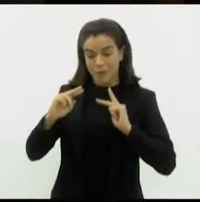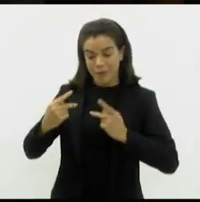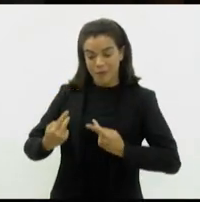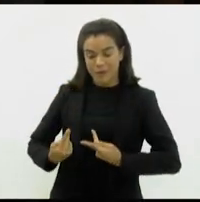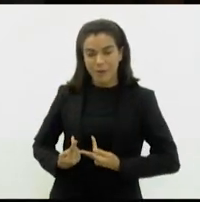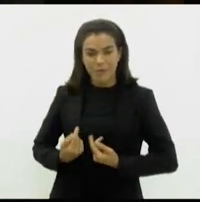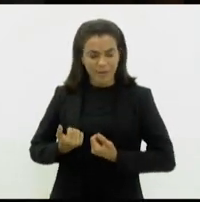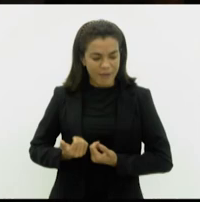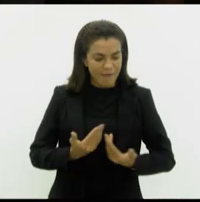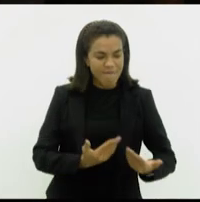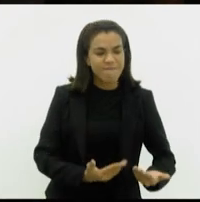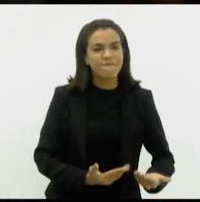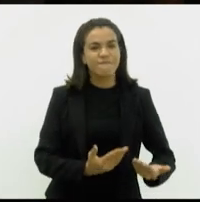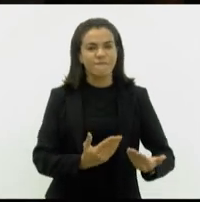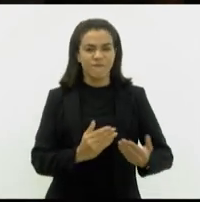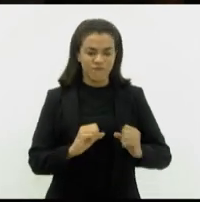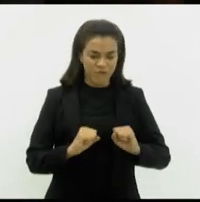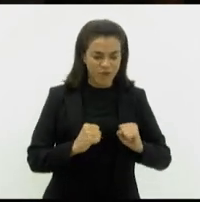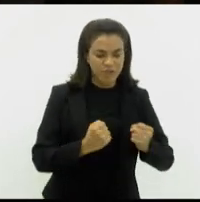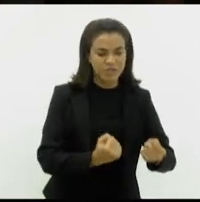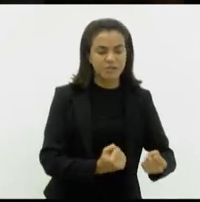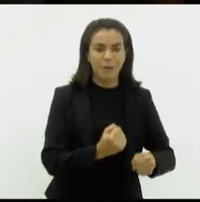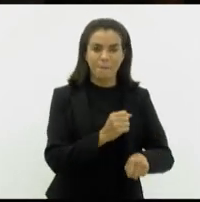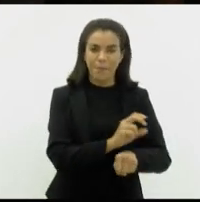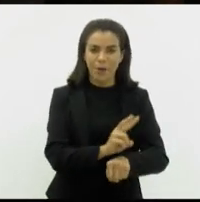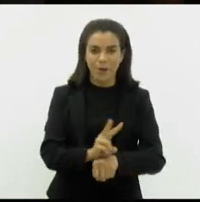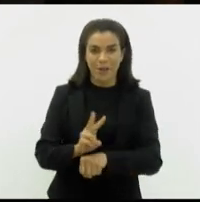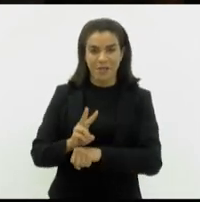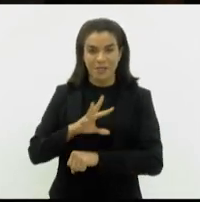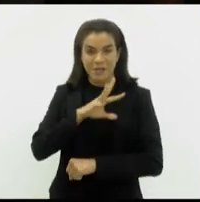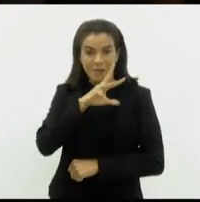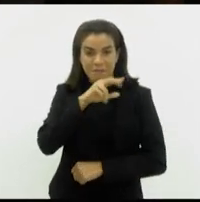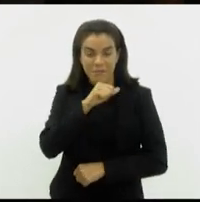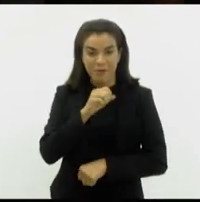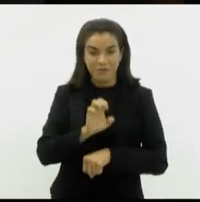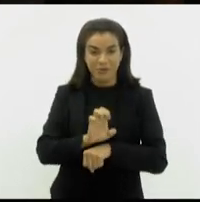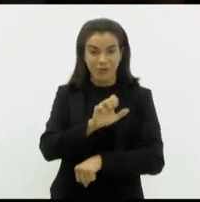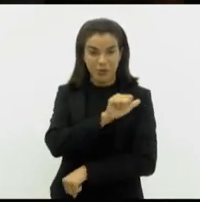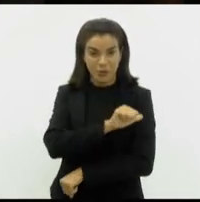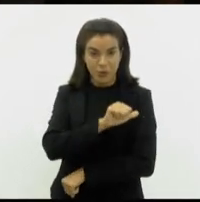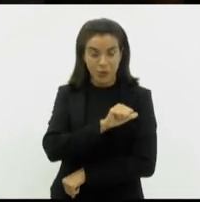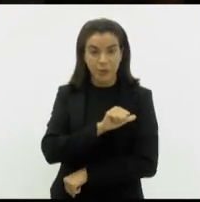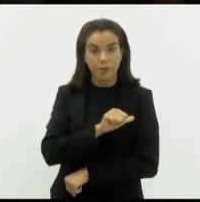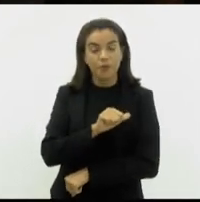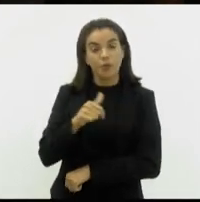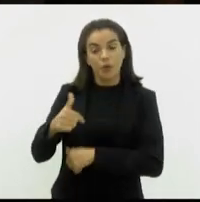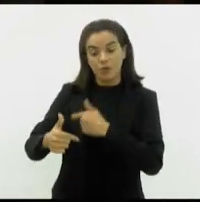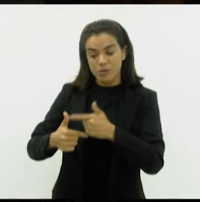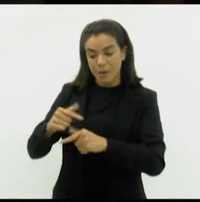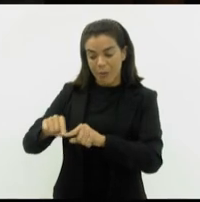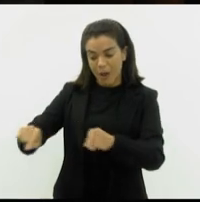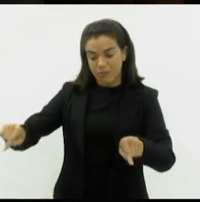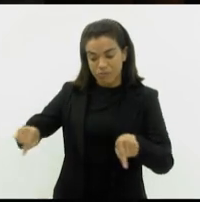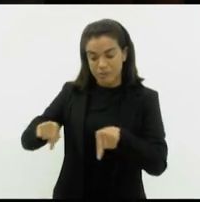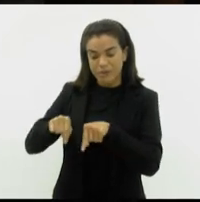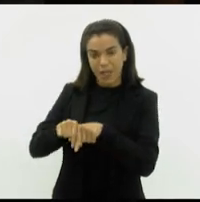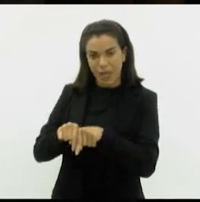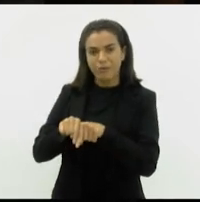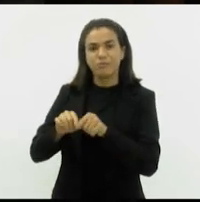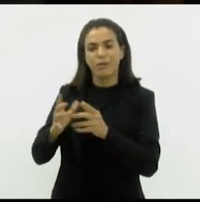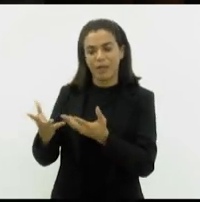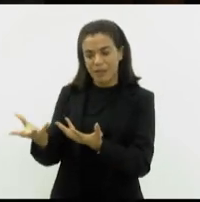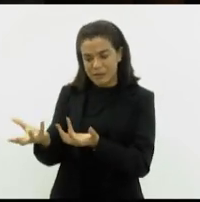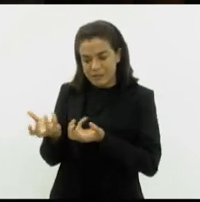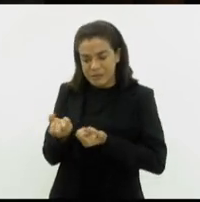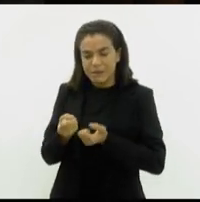defensores, a protetores dos animais aqui do Estado do Rio de Janeiro, a qual o nosso gabinete tem recebido muitas e inúmeras denúncias